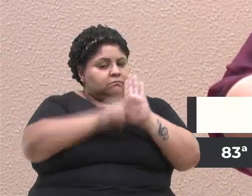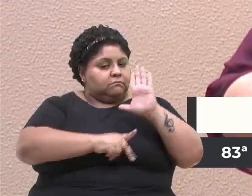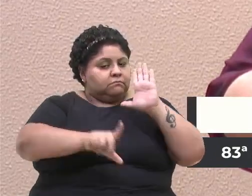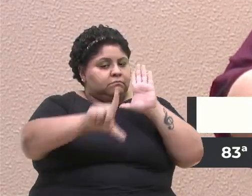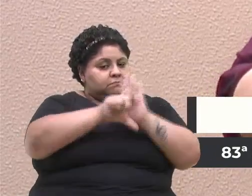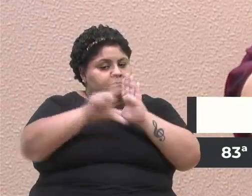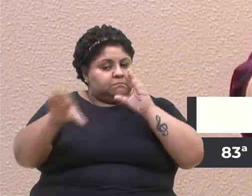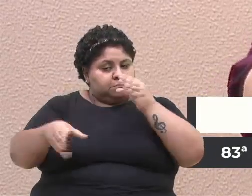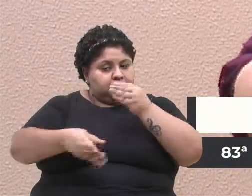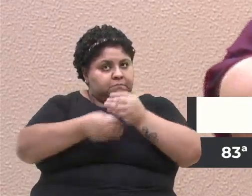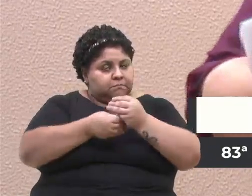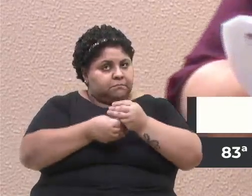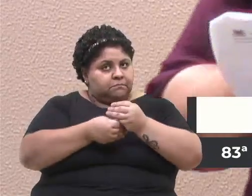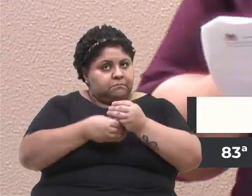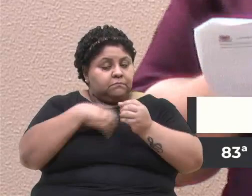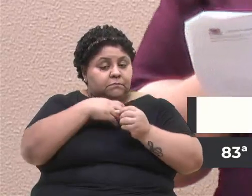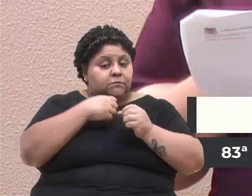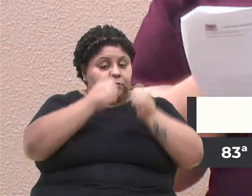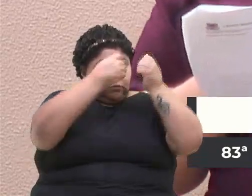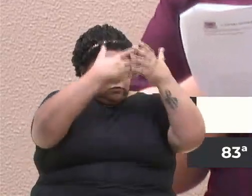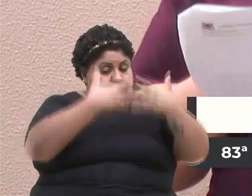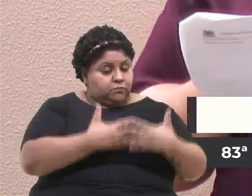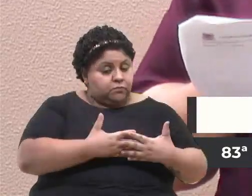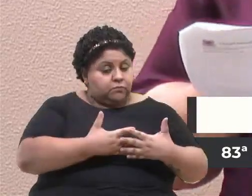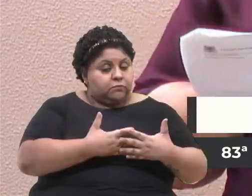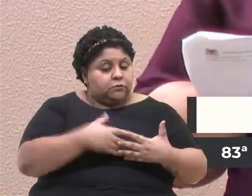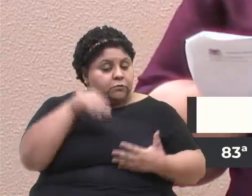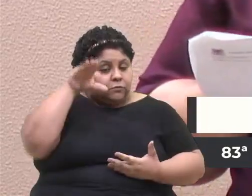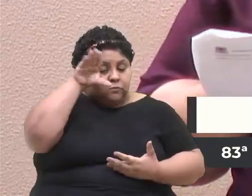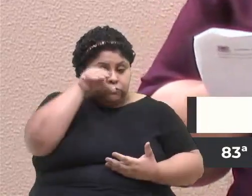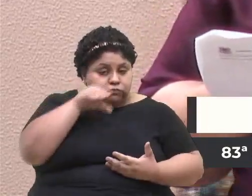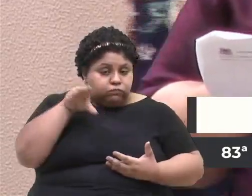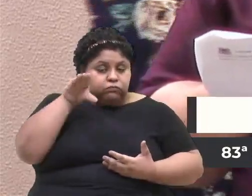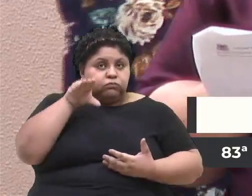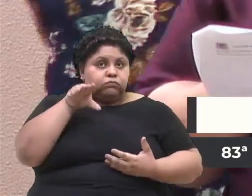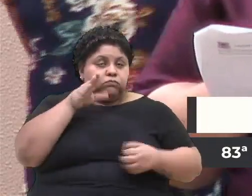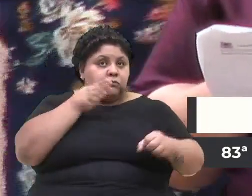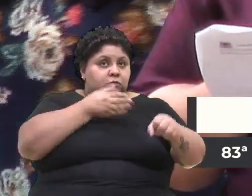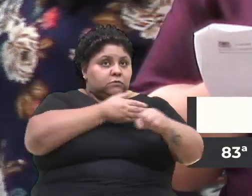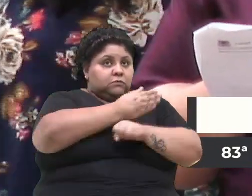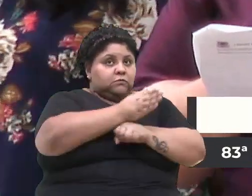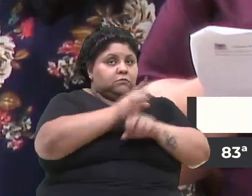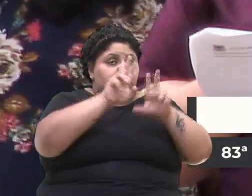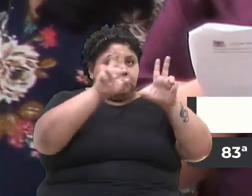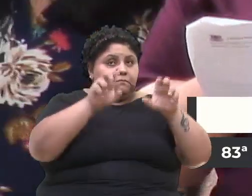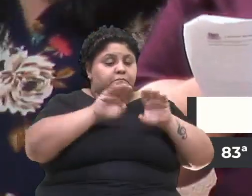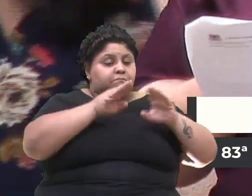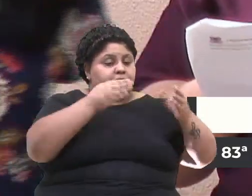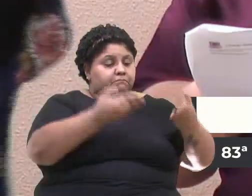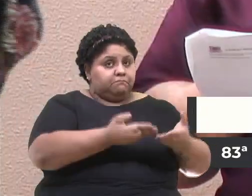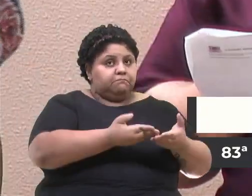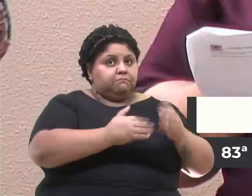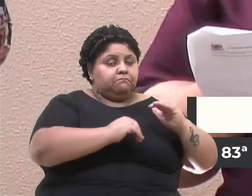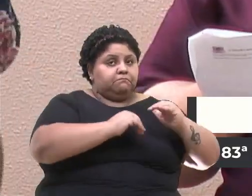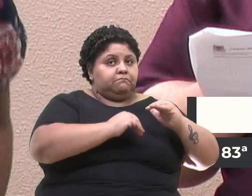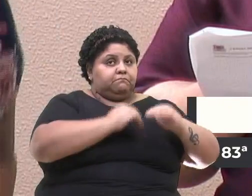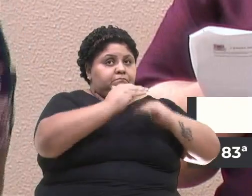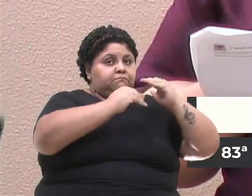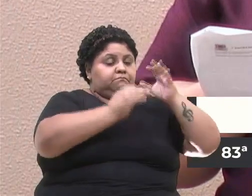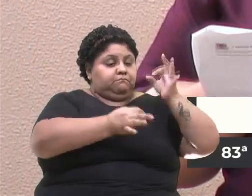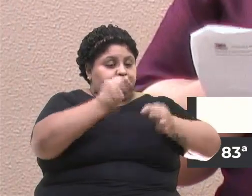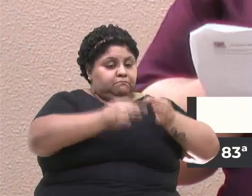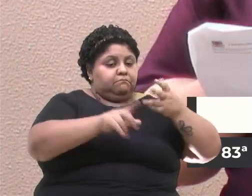Diante do exposto, tendo em vista, ou parecer pela condicionalidade da Comissão de Constituição, Justiça e Legislação,